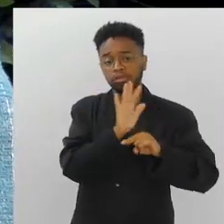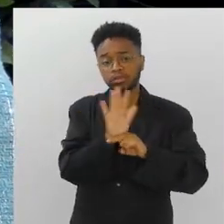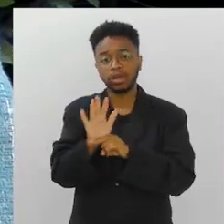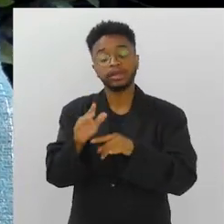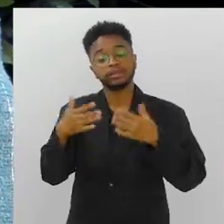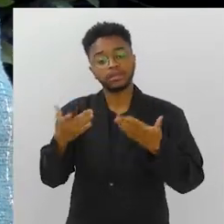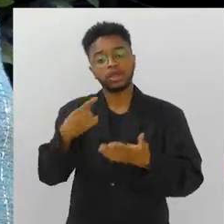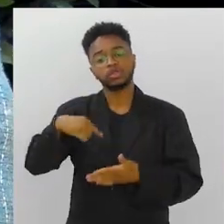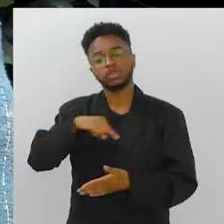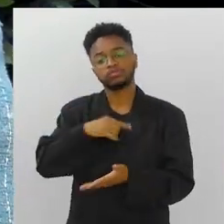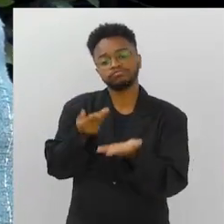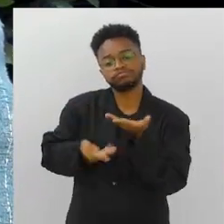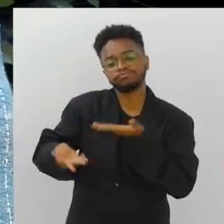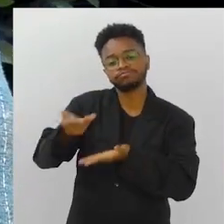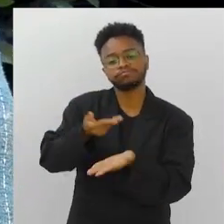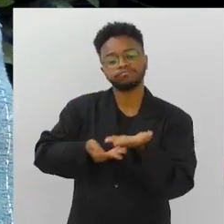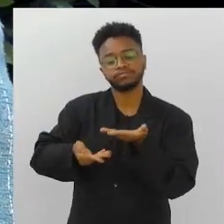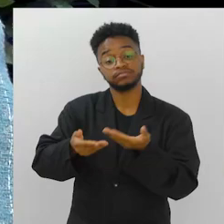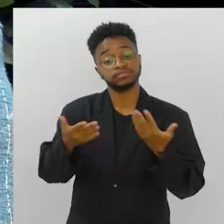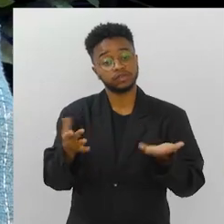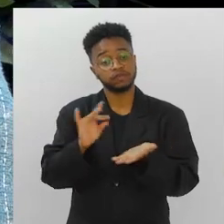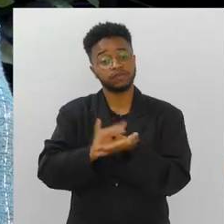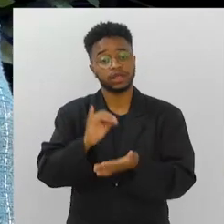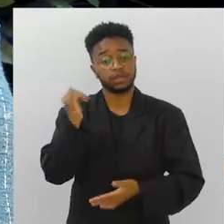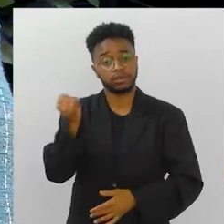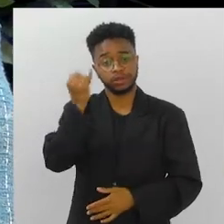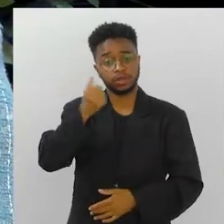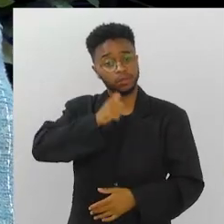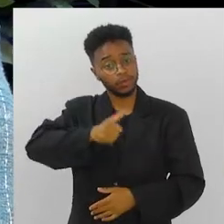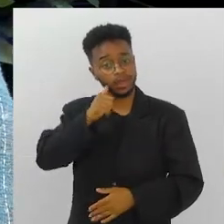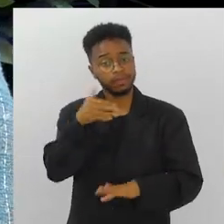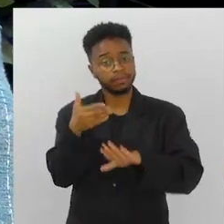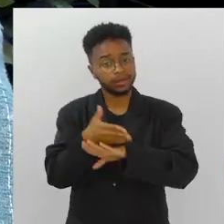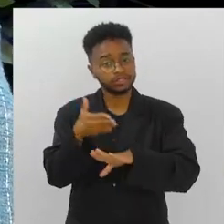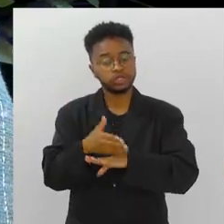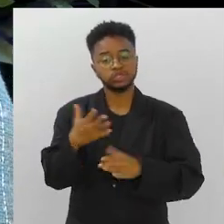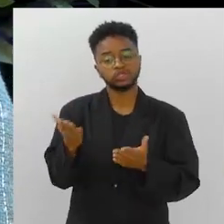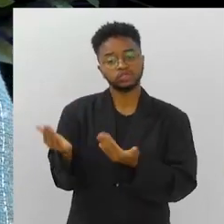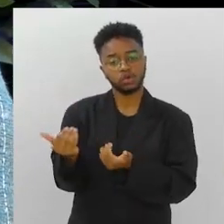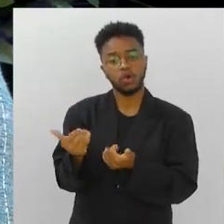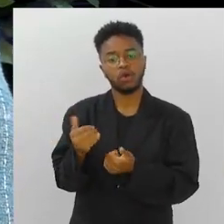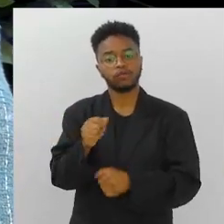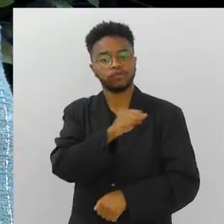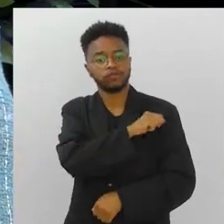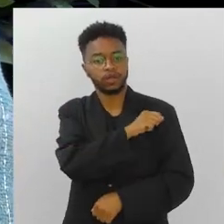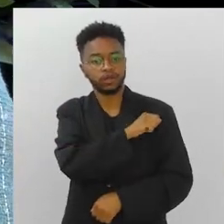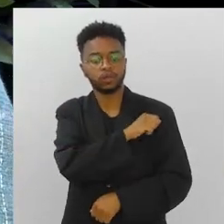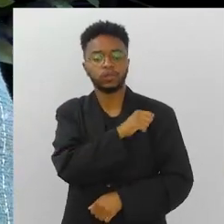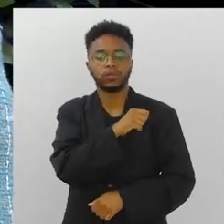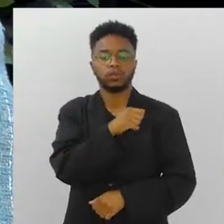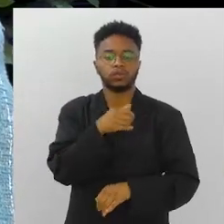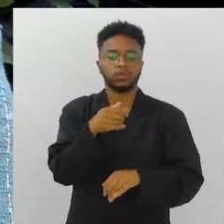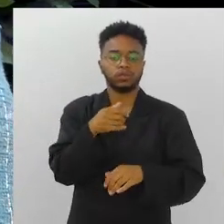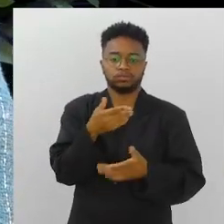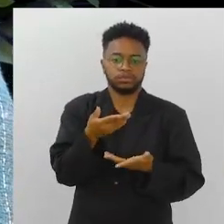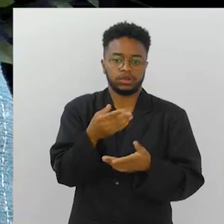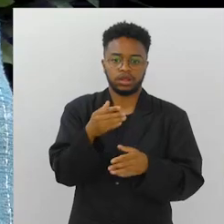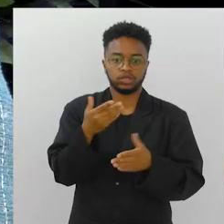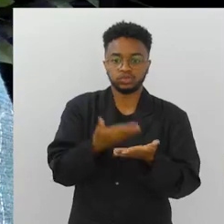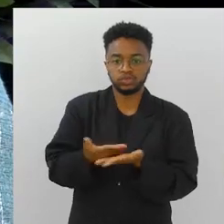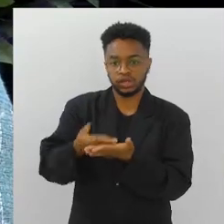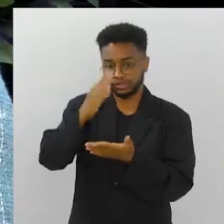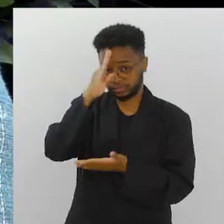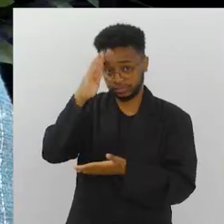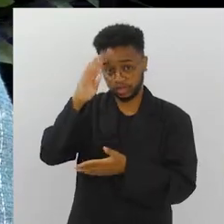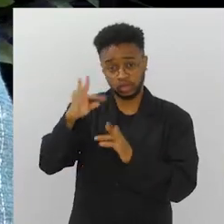suas contribuições, e a gente vai fazer uma troca ali. Então, é importante as mulheres, a juventude, os estudantes, os